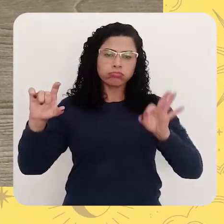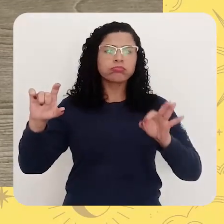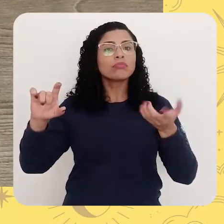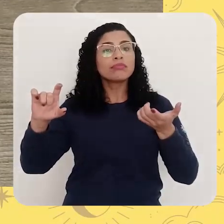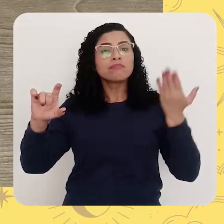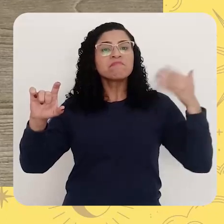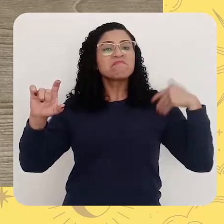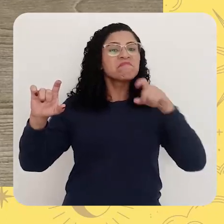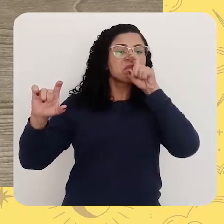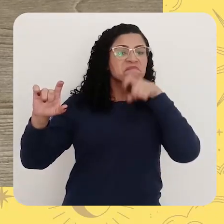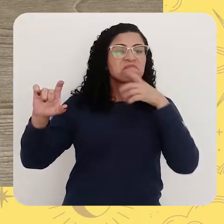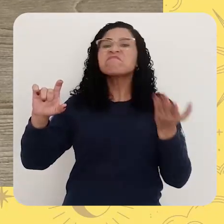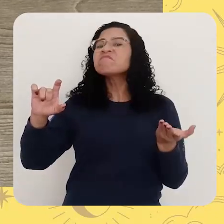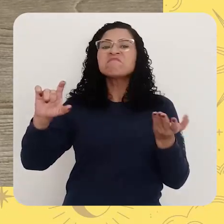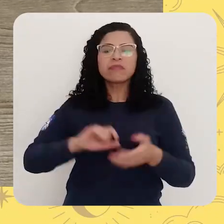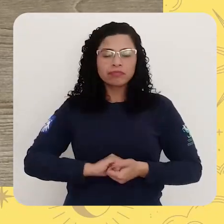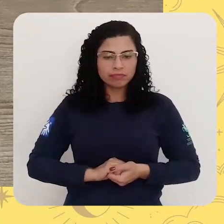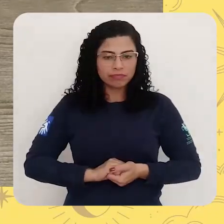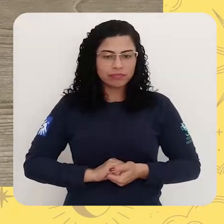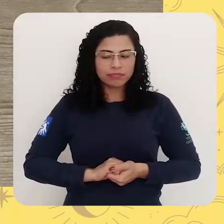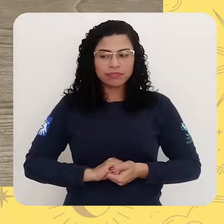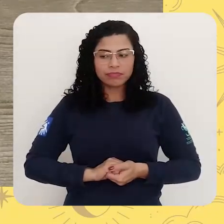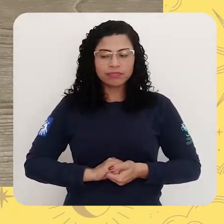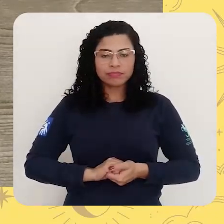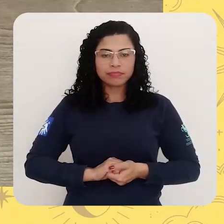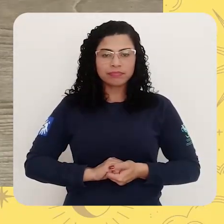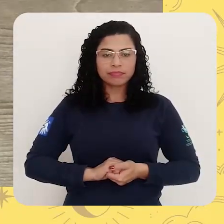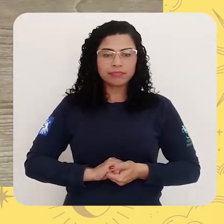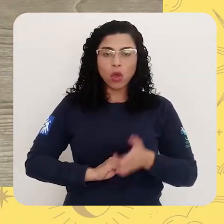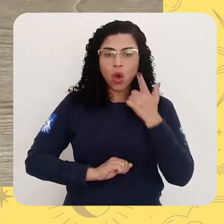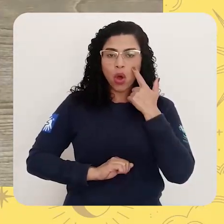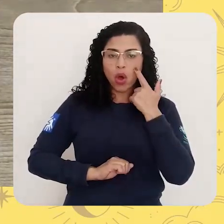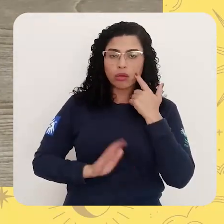bruxa. Vamos ver se essa daqui? Vou colocar ela aqui no comecinho.